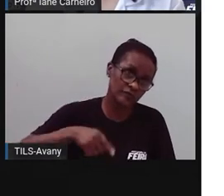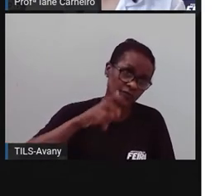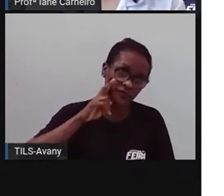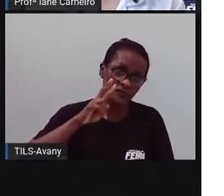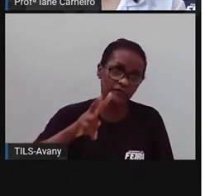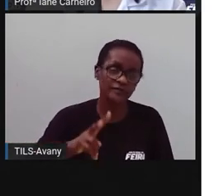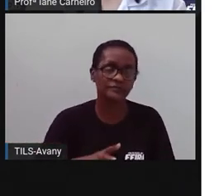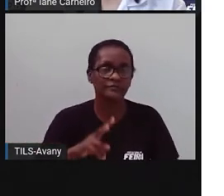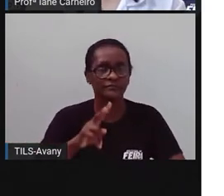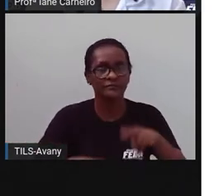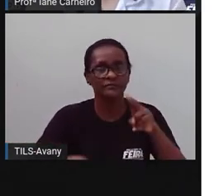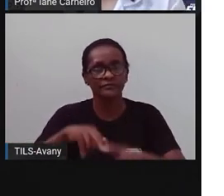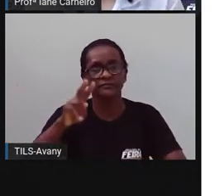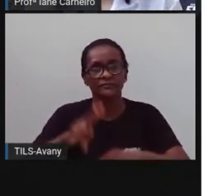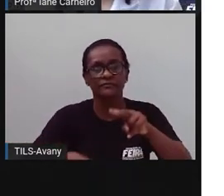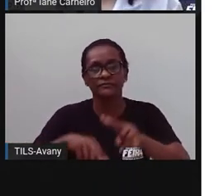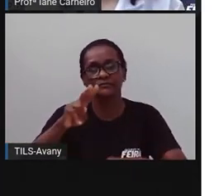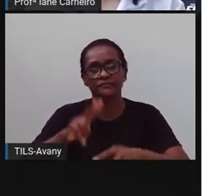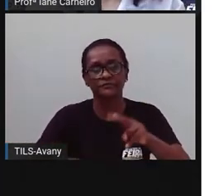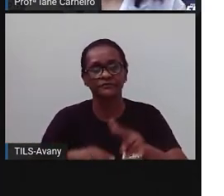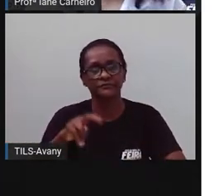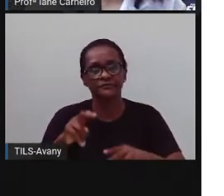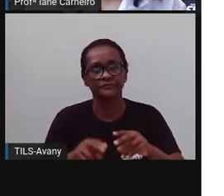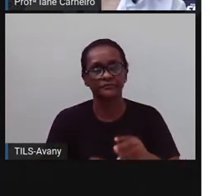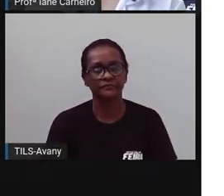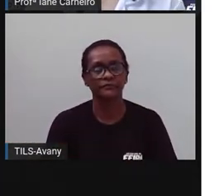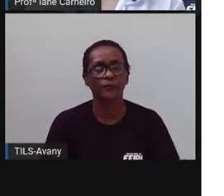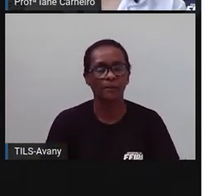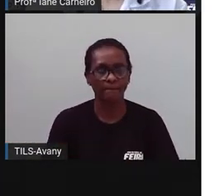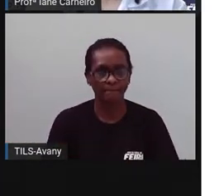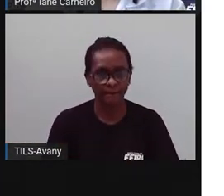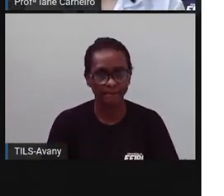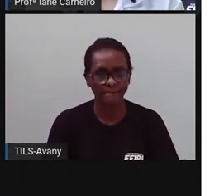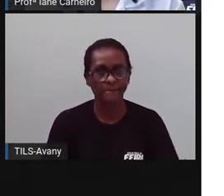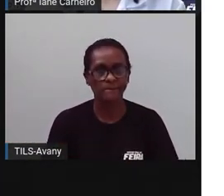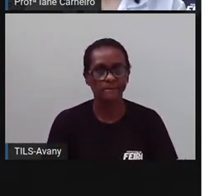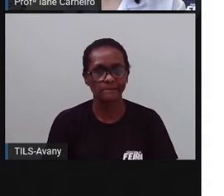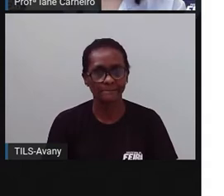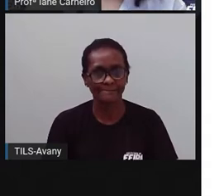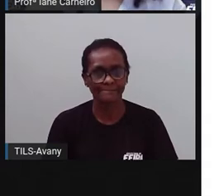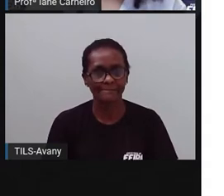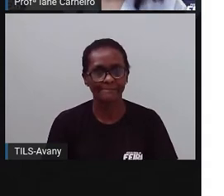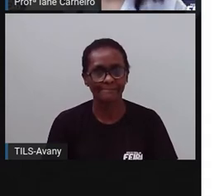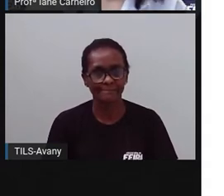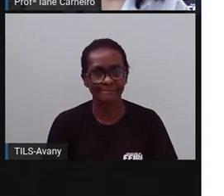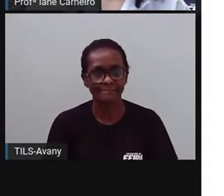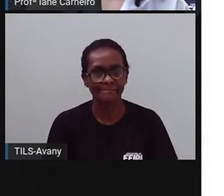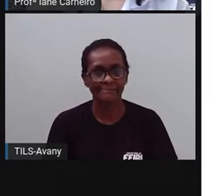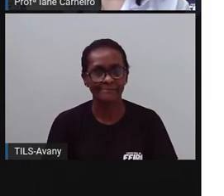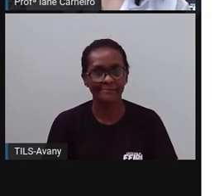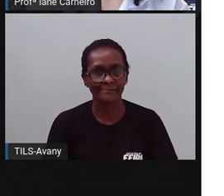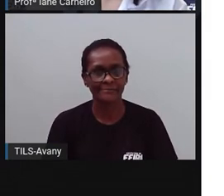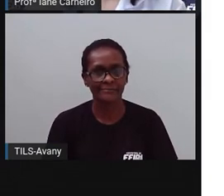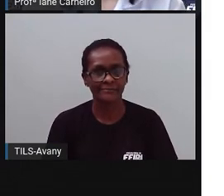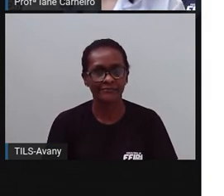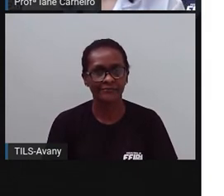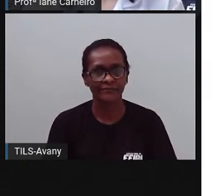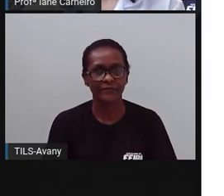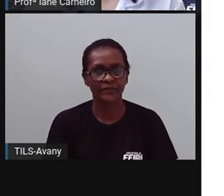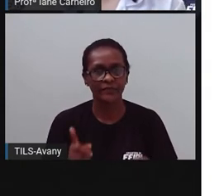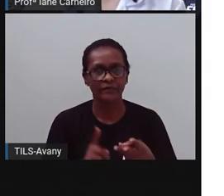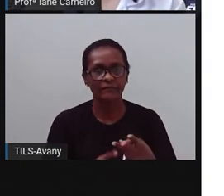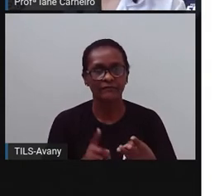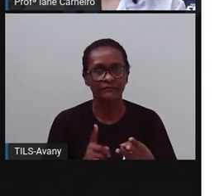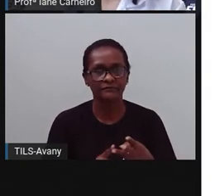Então, é importante a gente valorizar essas festas populares, né? Da nossa cidade, do nosso município. Outra festa